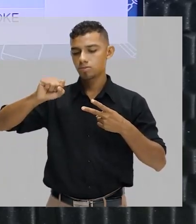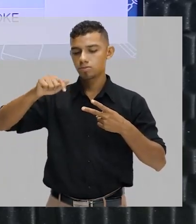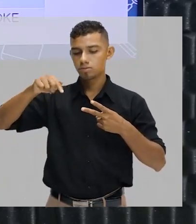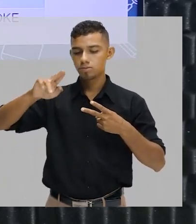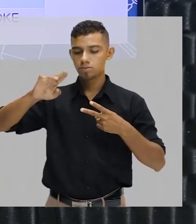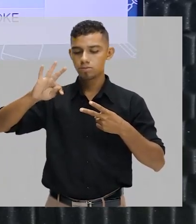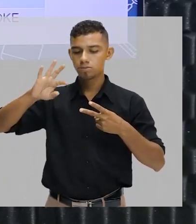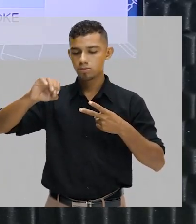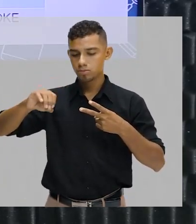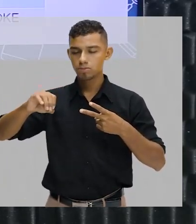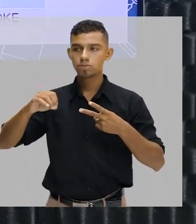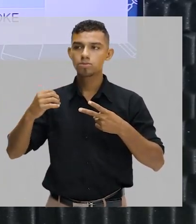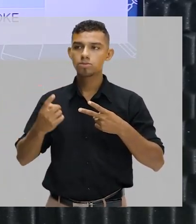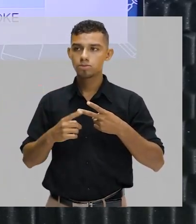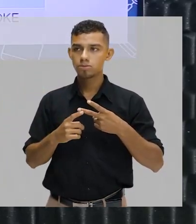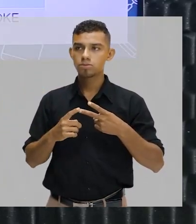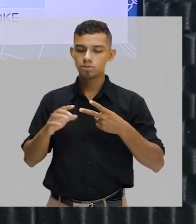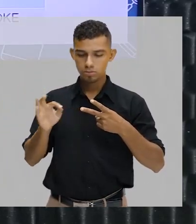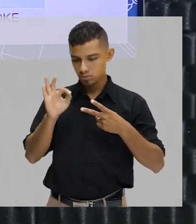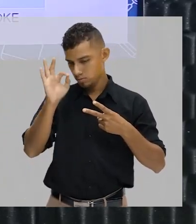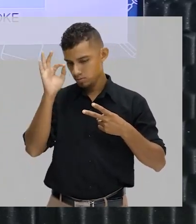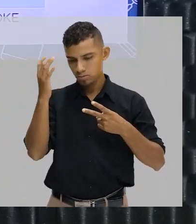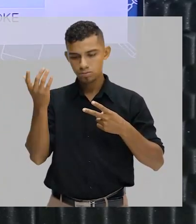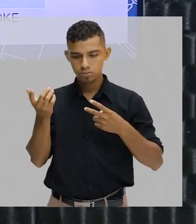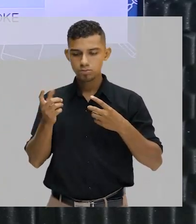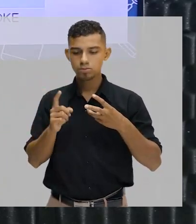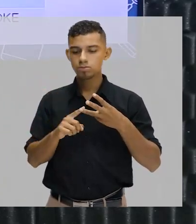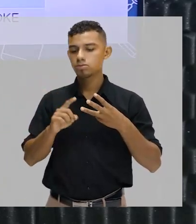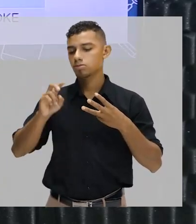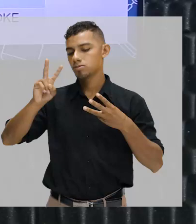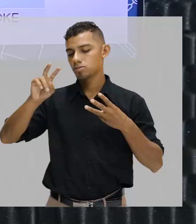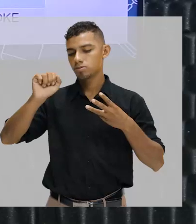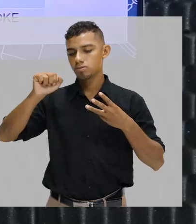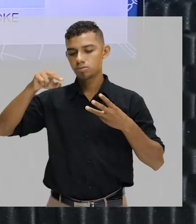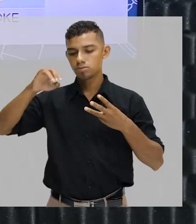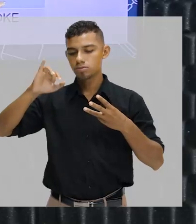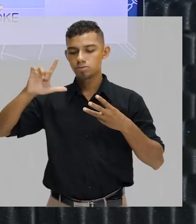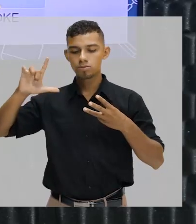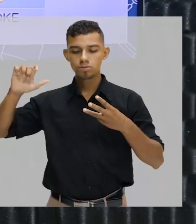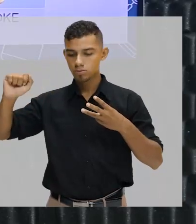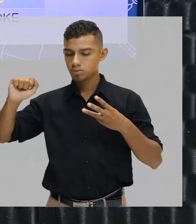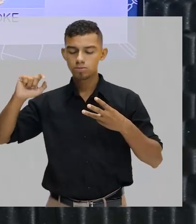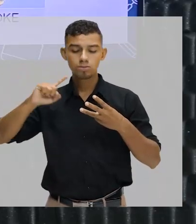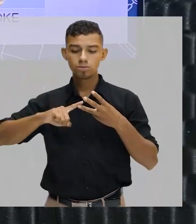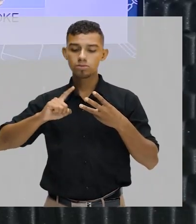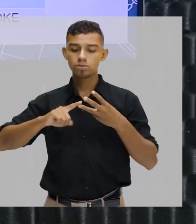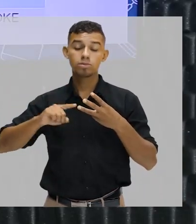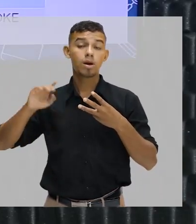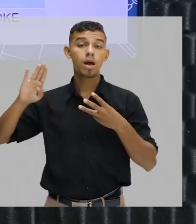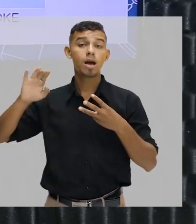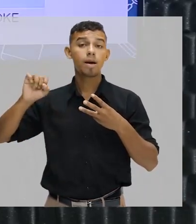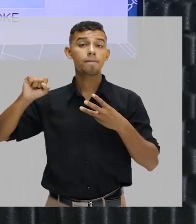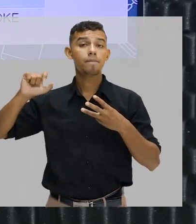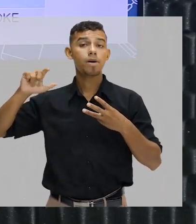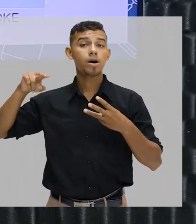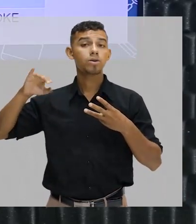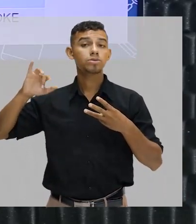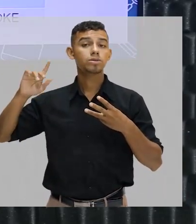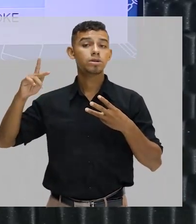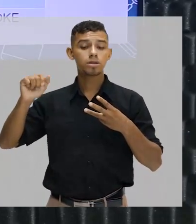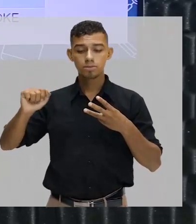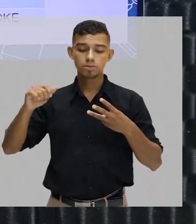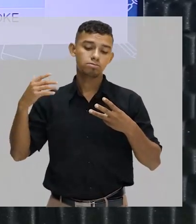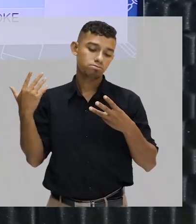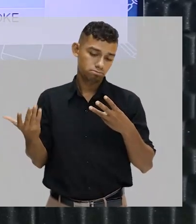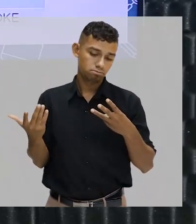mosquito, que é o mosquito ou pernilongo, como a gente chama em português, e vanila, que é a baunilha. São palavras que vêm do